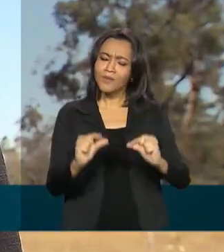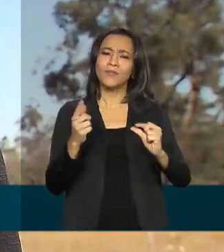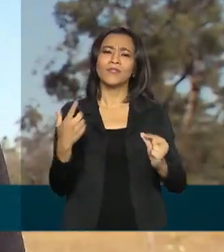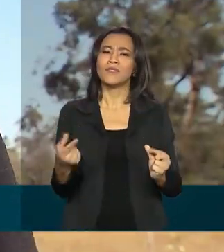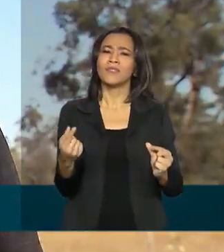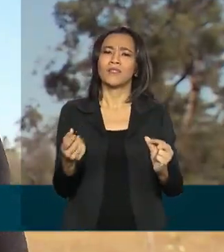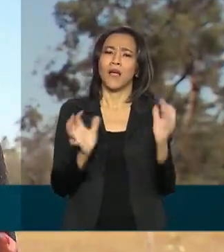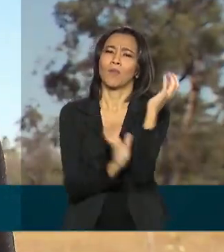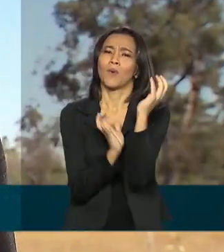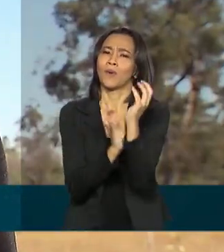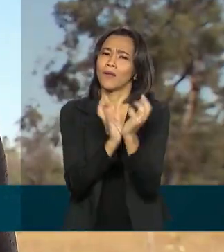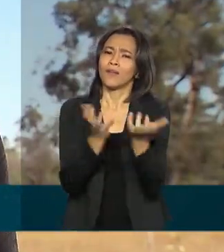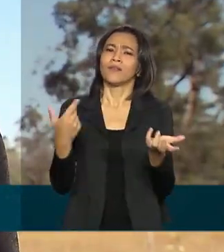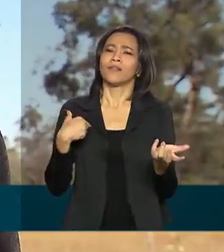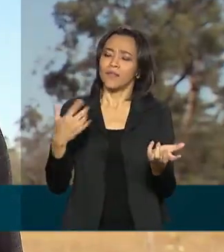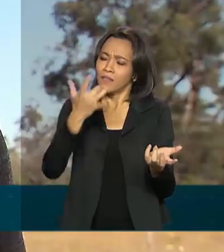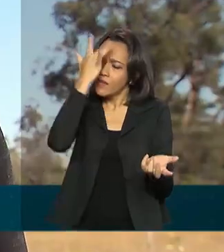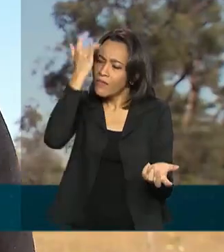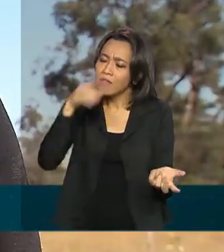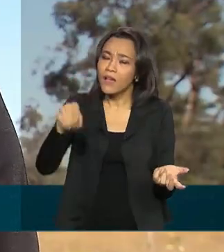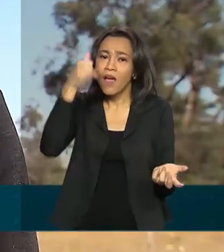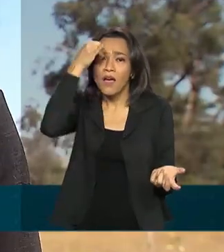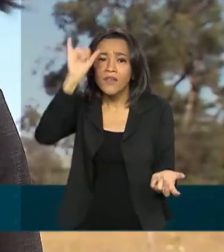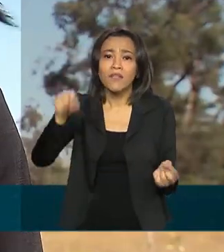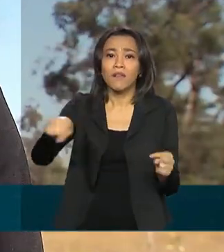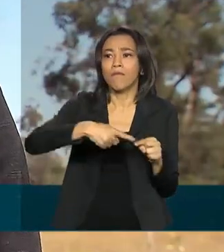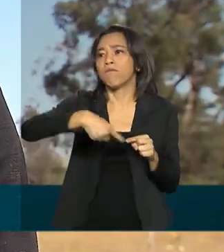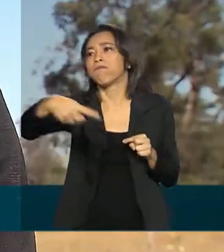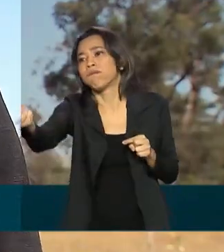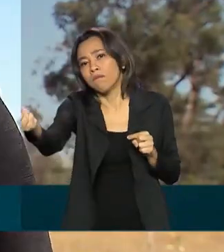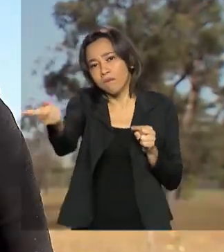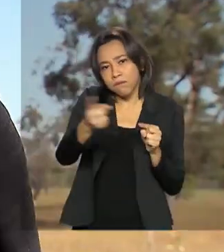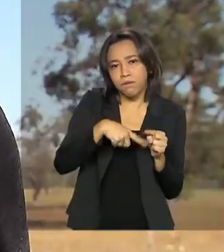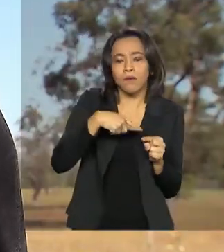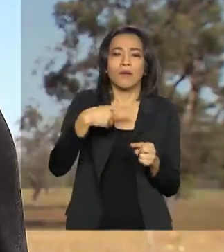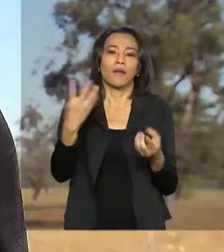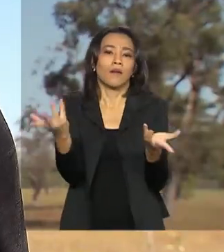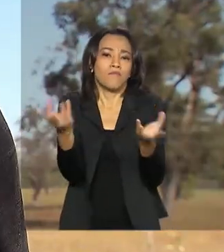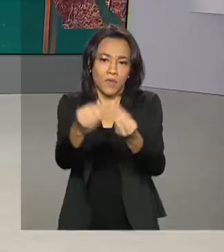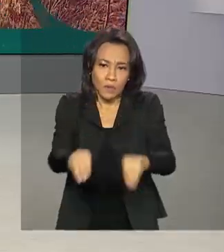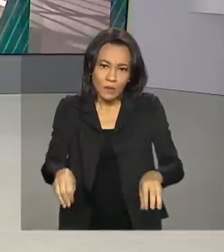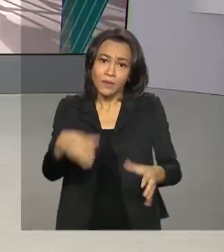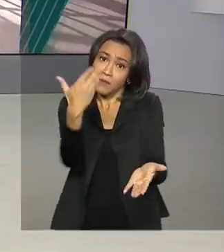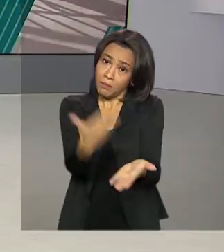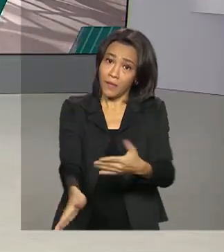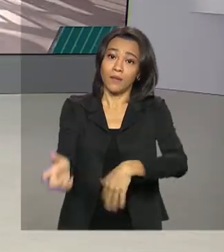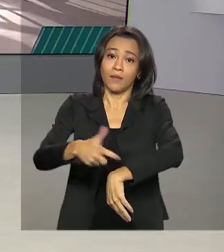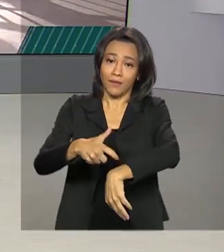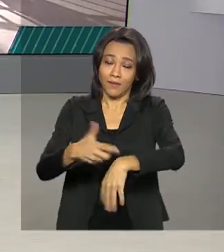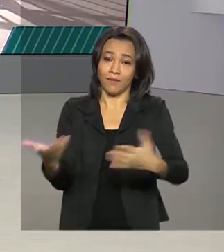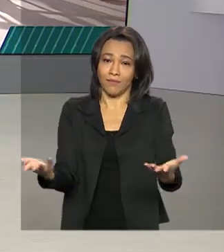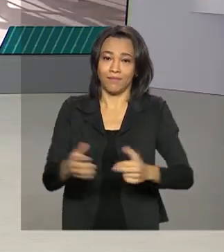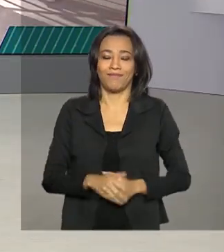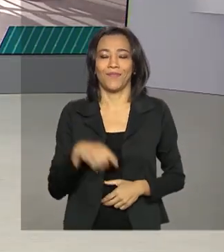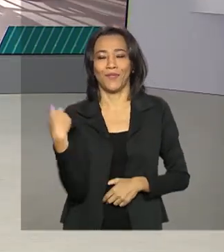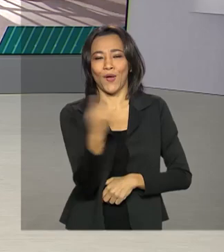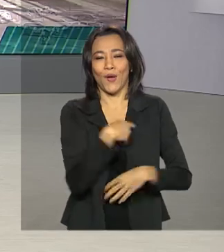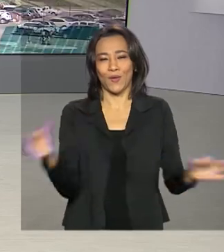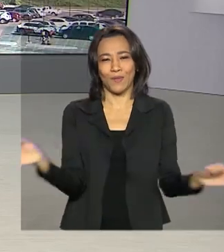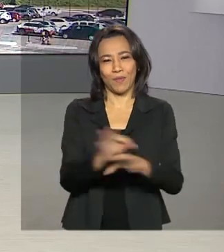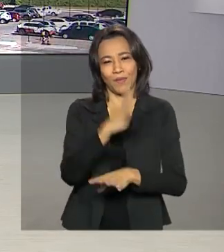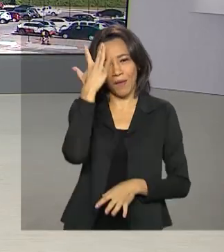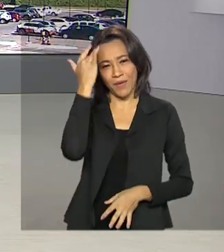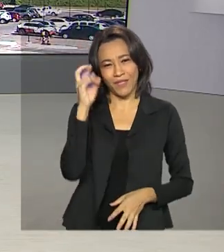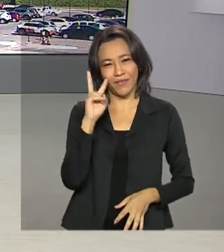dos produtores, evitando deslocamentos, gastos e perda de tempo. A gente fica por aqui, nos vemos